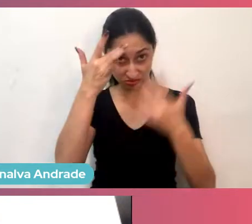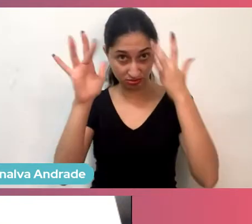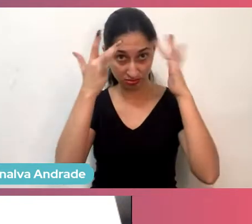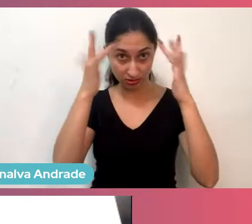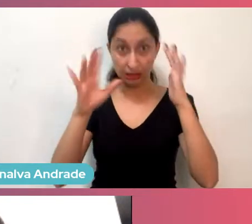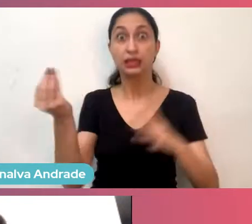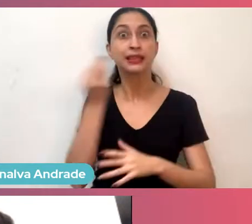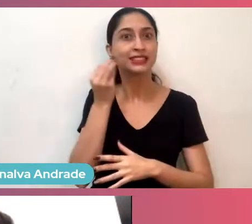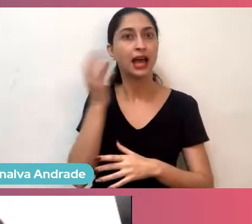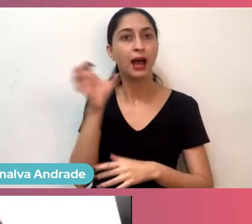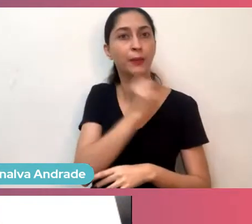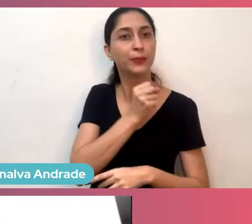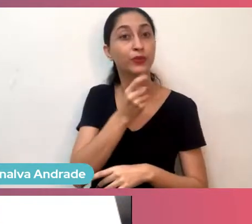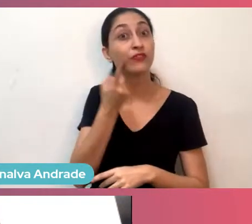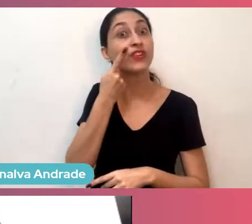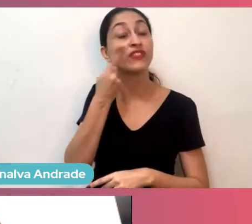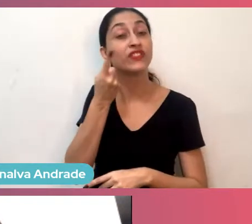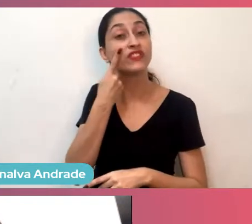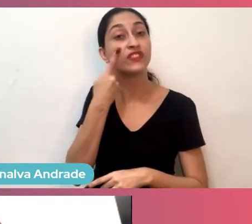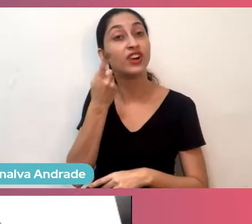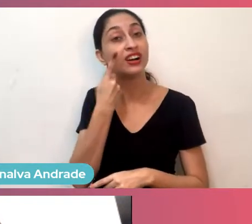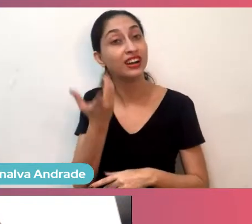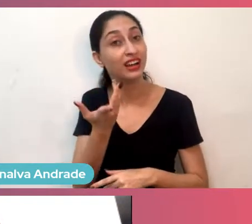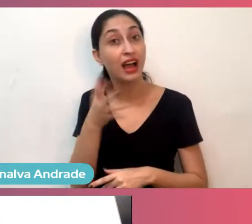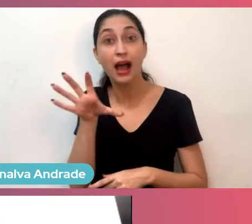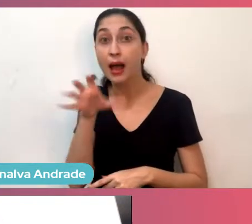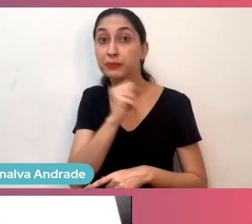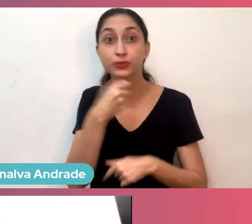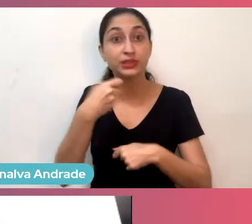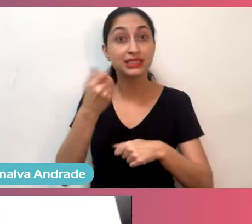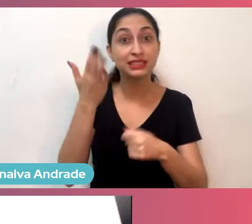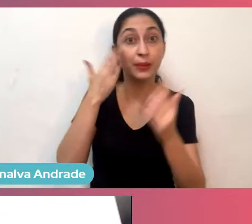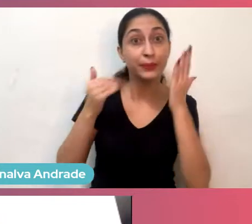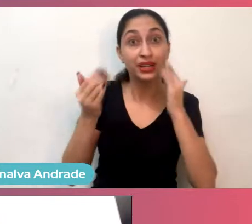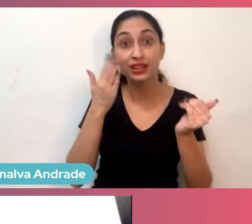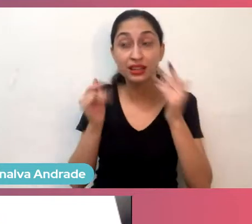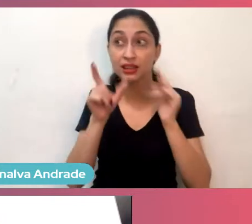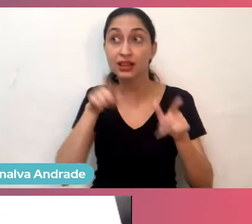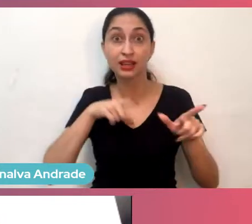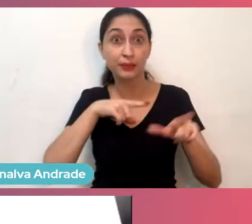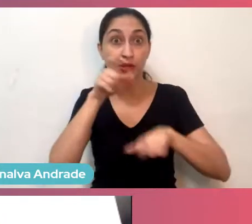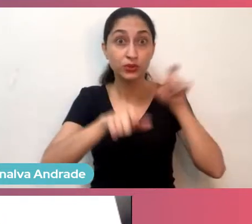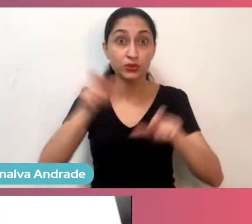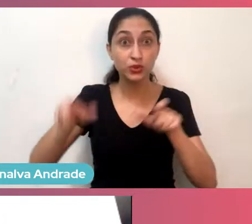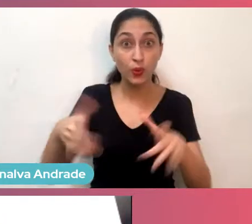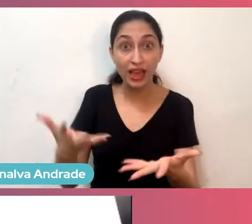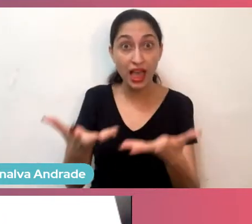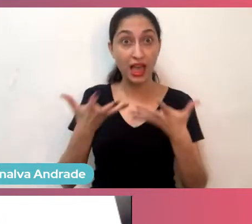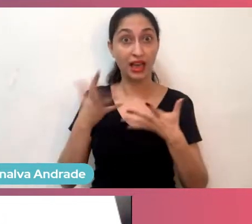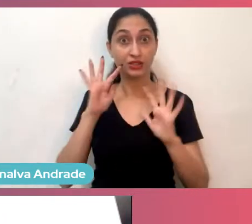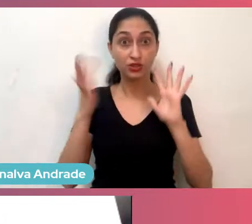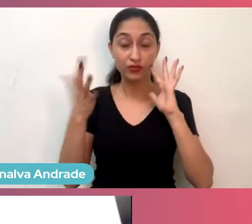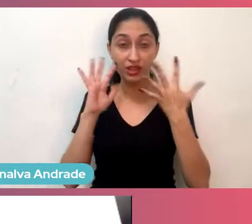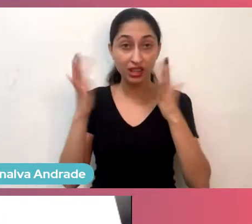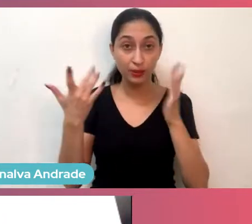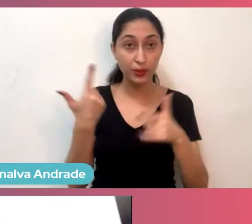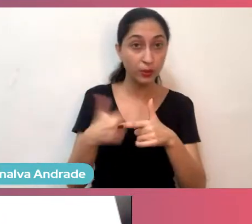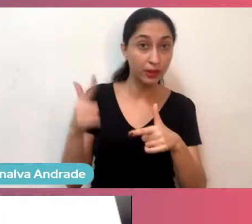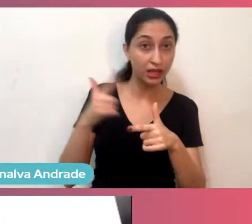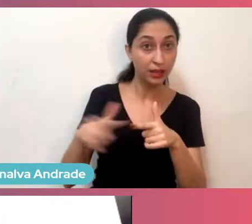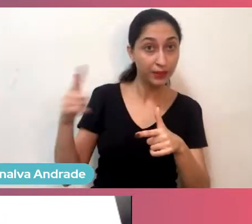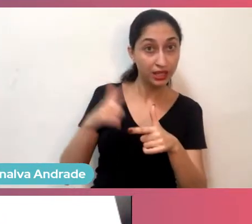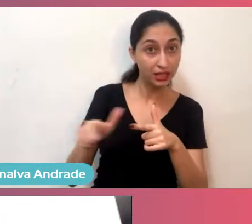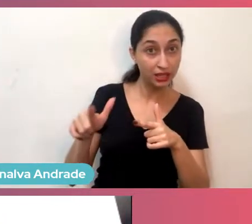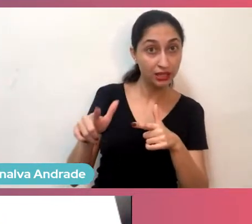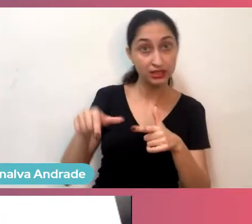logo. Logo, logo, logo. Precisa saber se existem pessoas que estão afim de resolver o problema